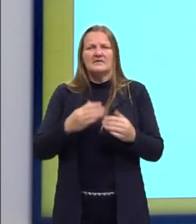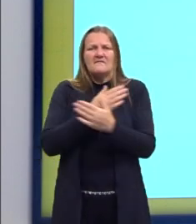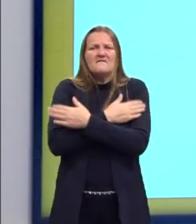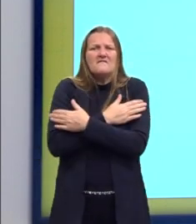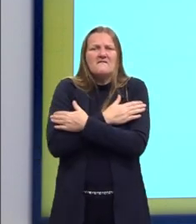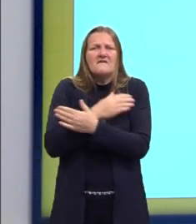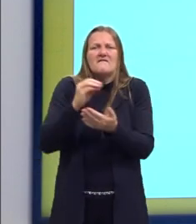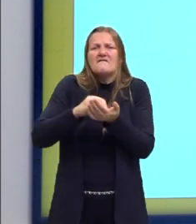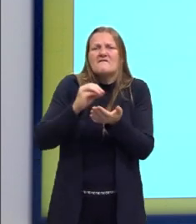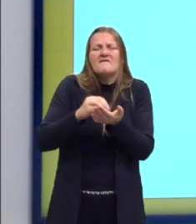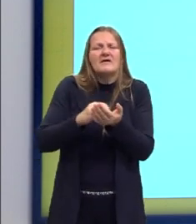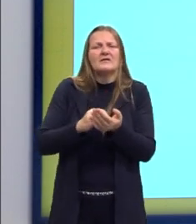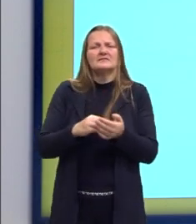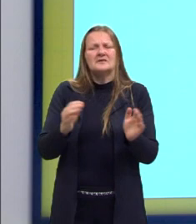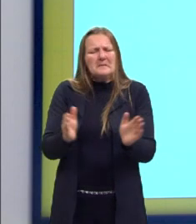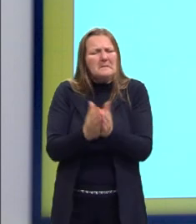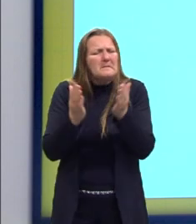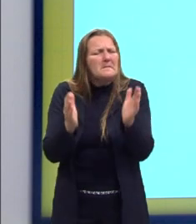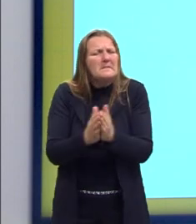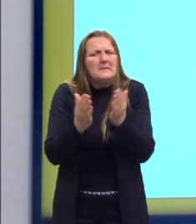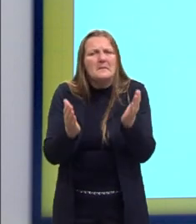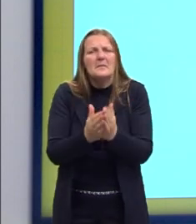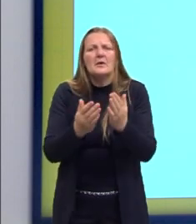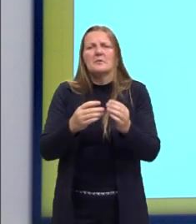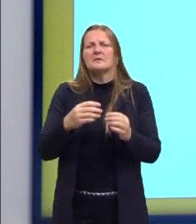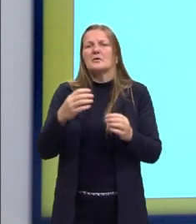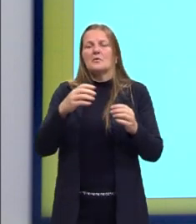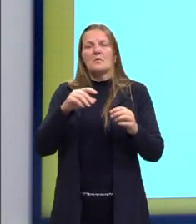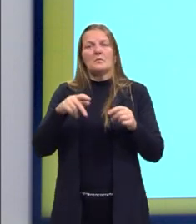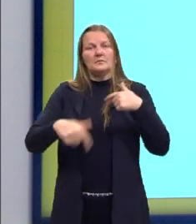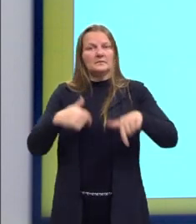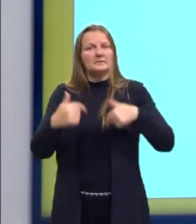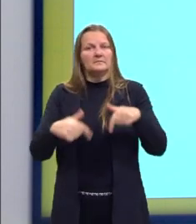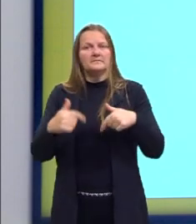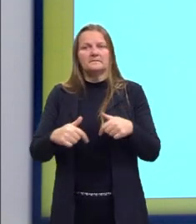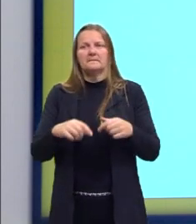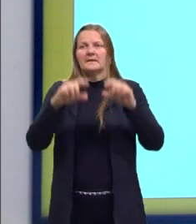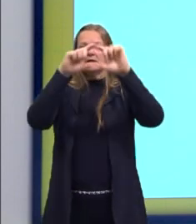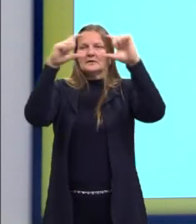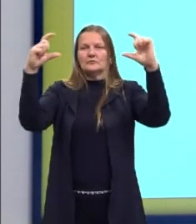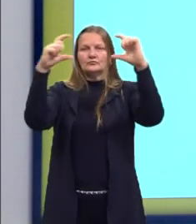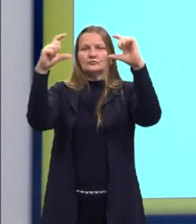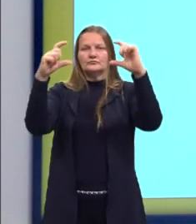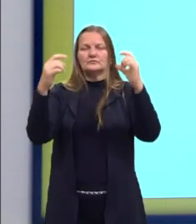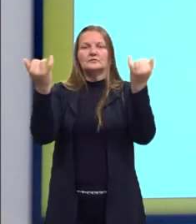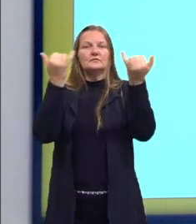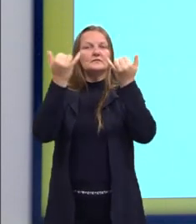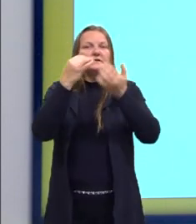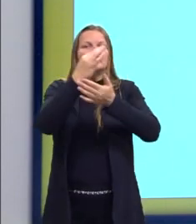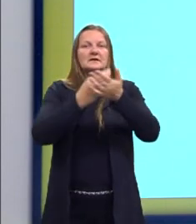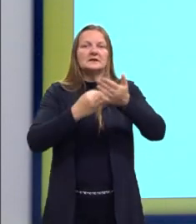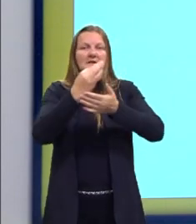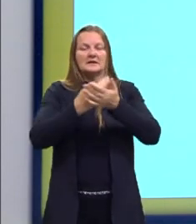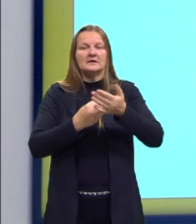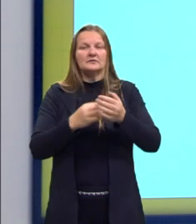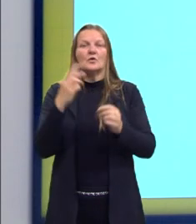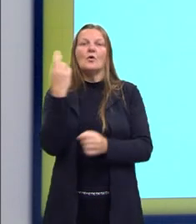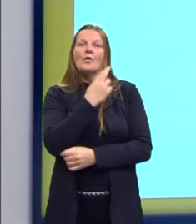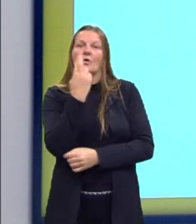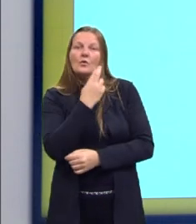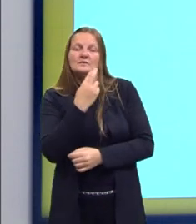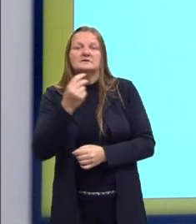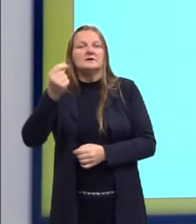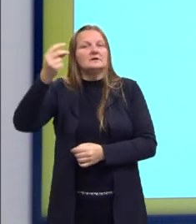miséria das massas. O quadro descrito no texto conduziu a... Então, esse era o quadro da Rússia,